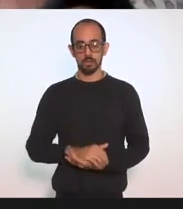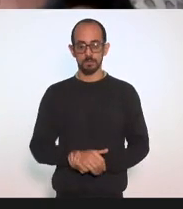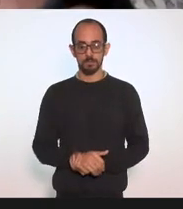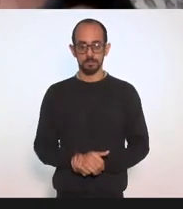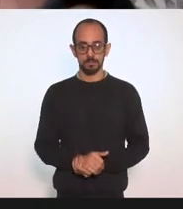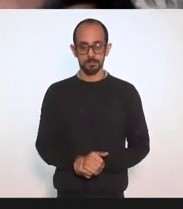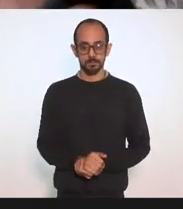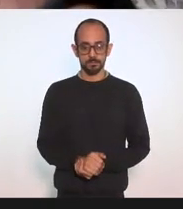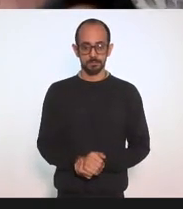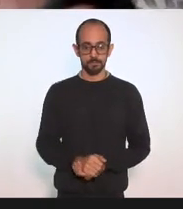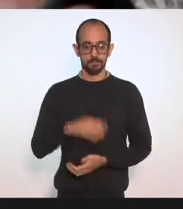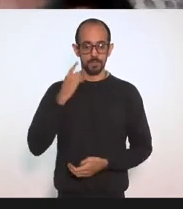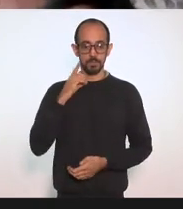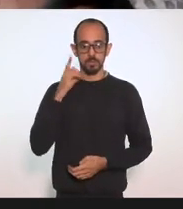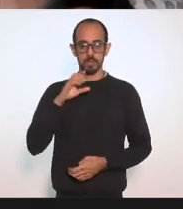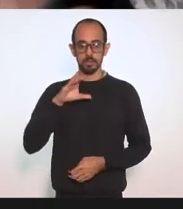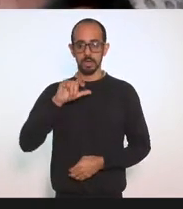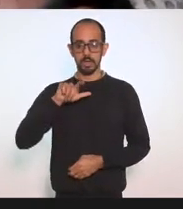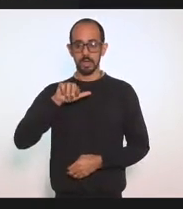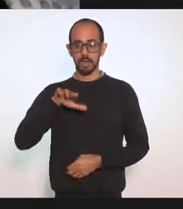Deputado Márcio Canella.